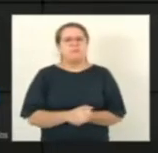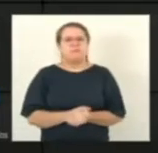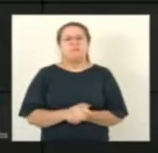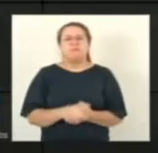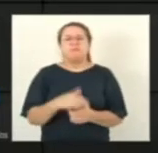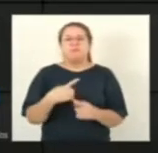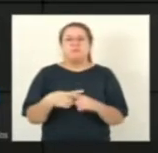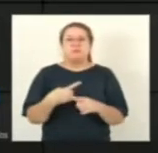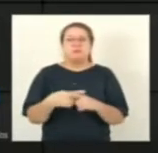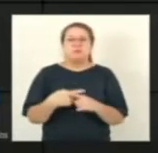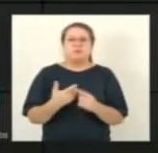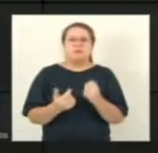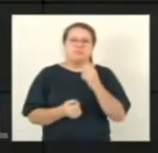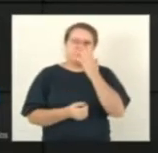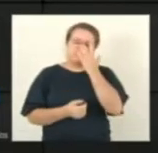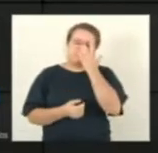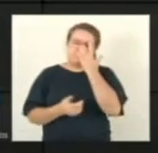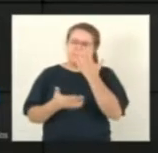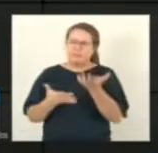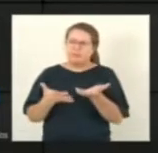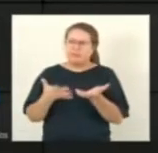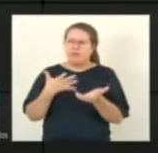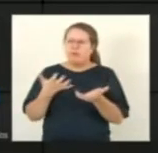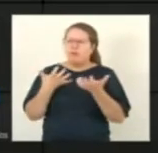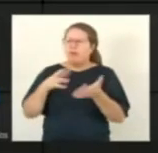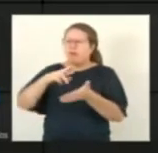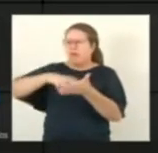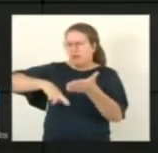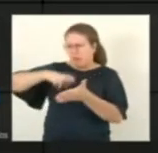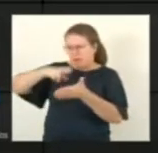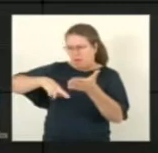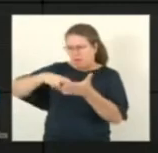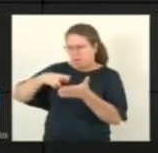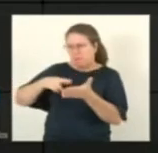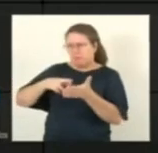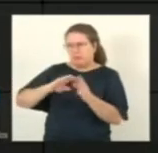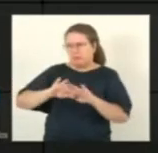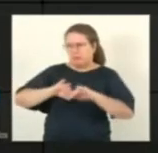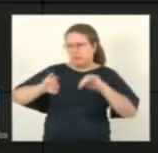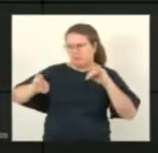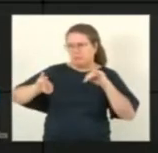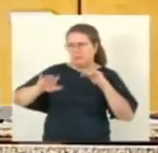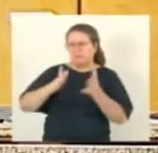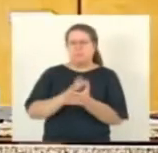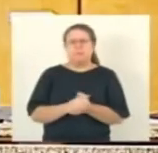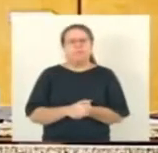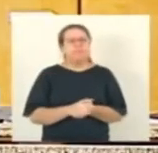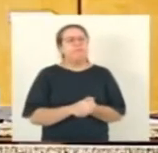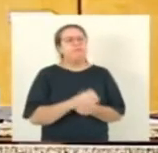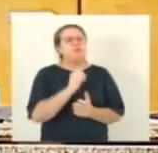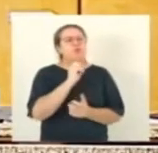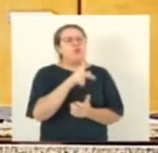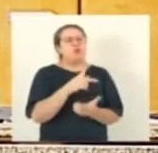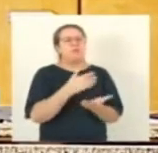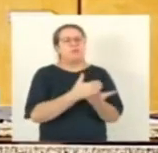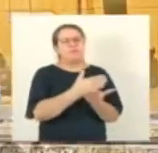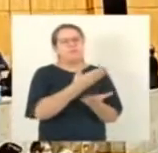relatar na Comissão de Finanças em separado. A palavra está com a Exª.